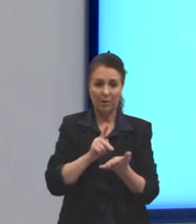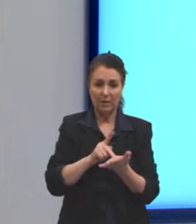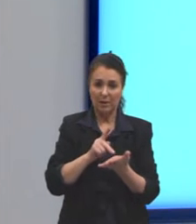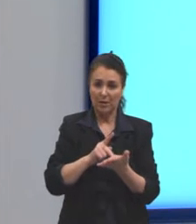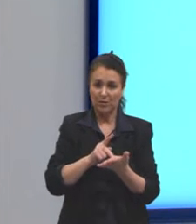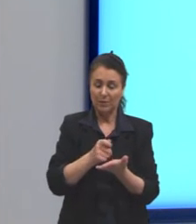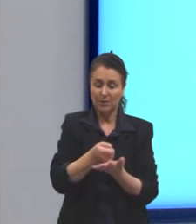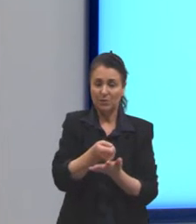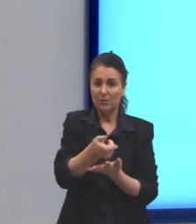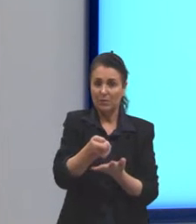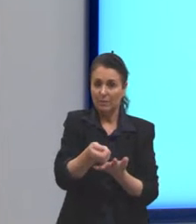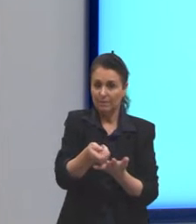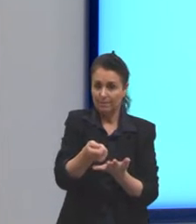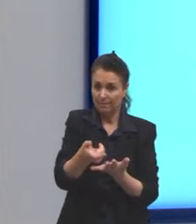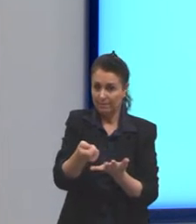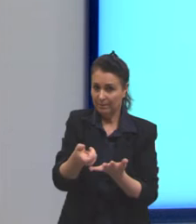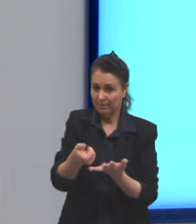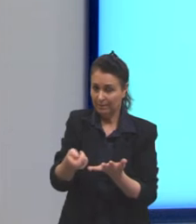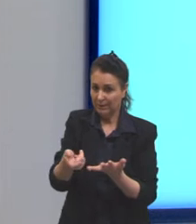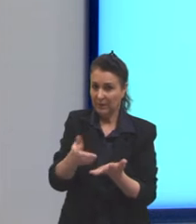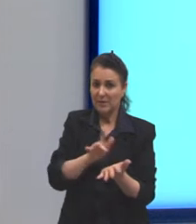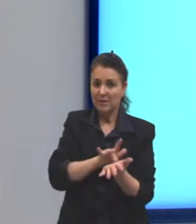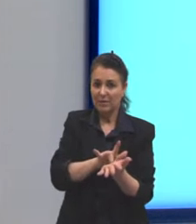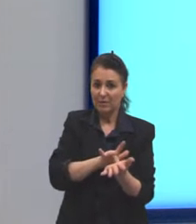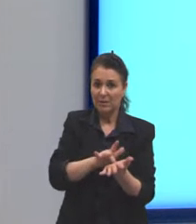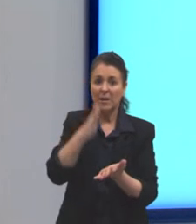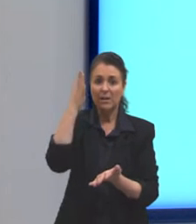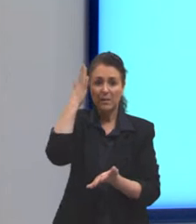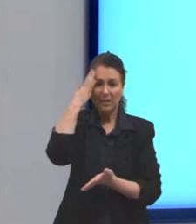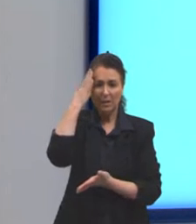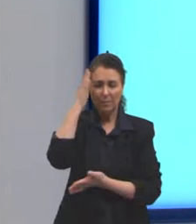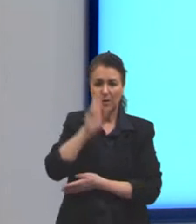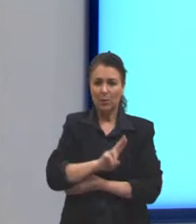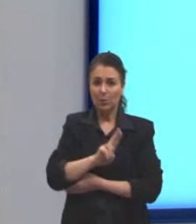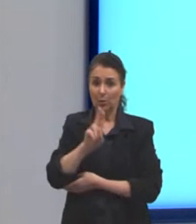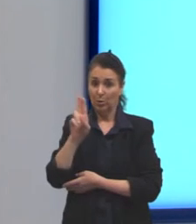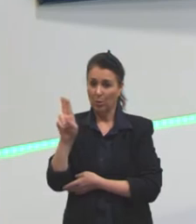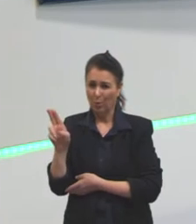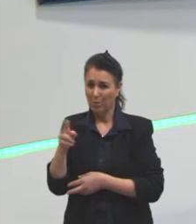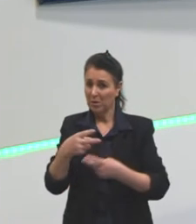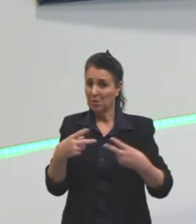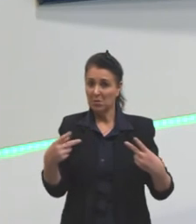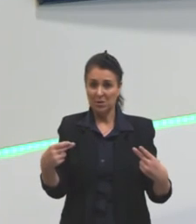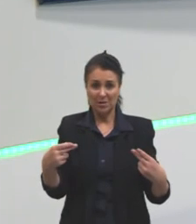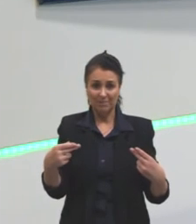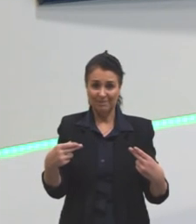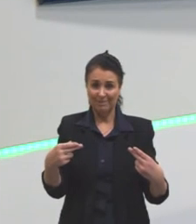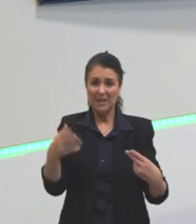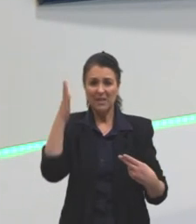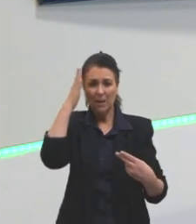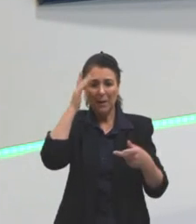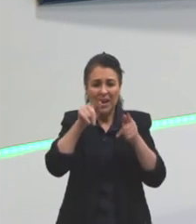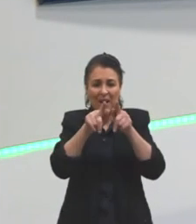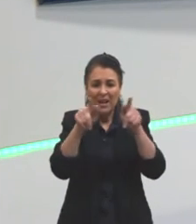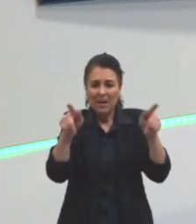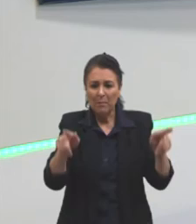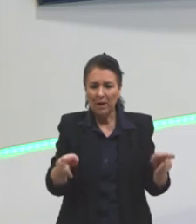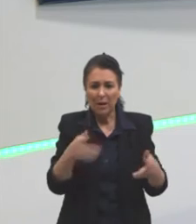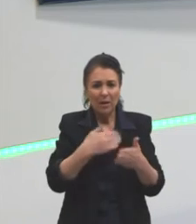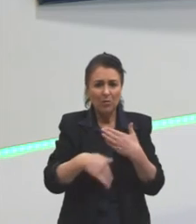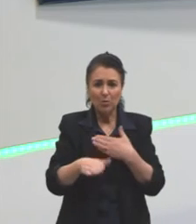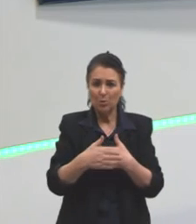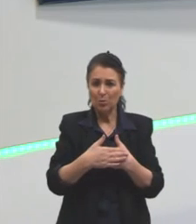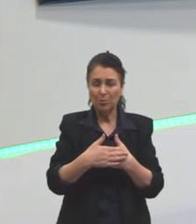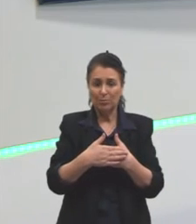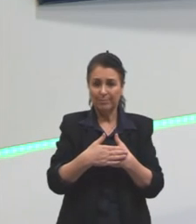Saber a gramática, saber o nome das coisas, saber, não é garantia nenhuma, gente,